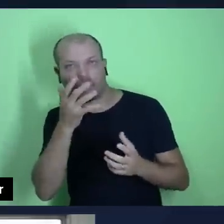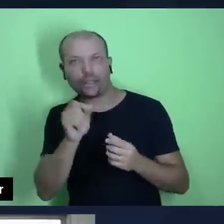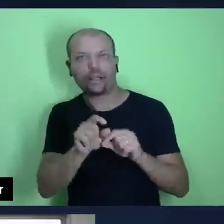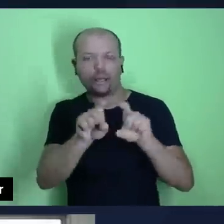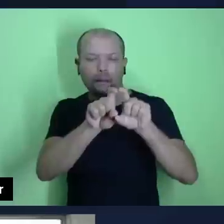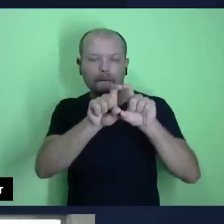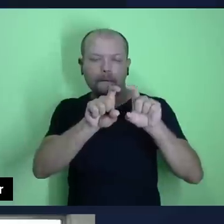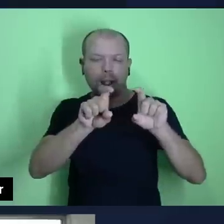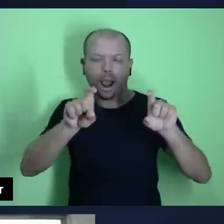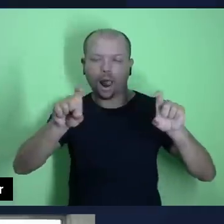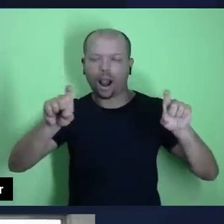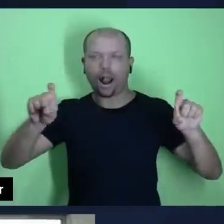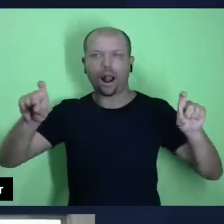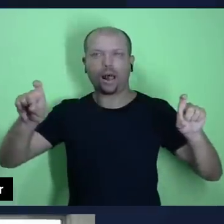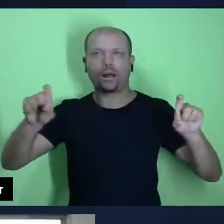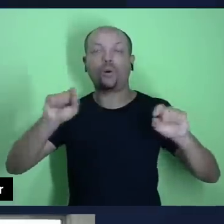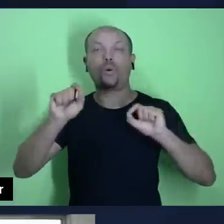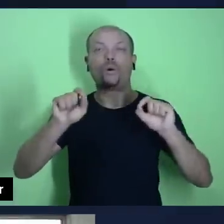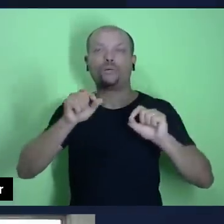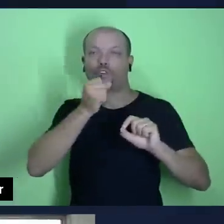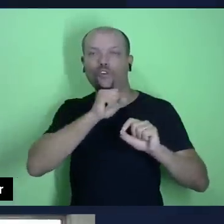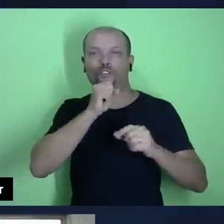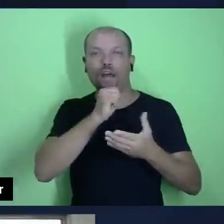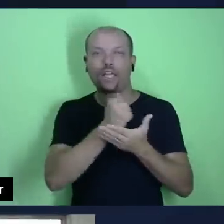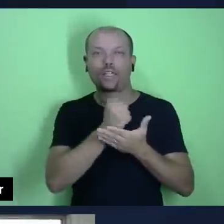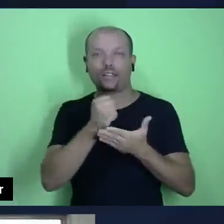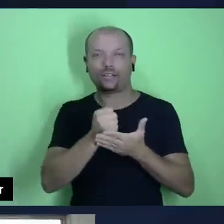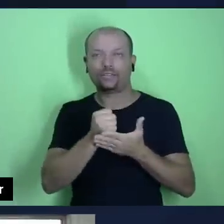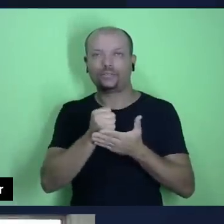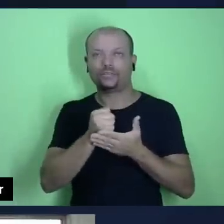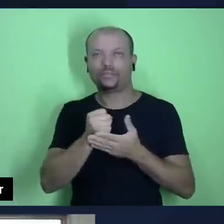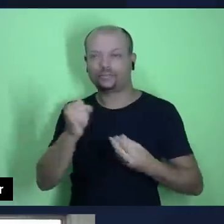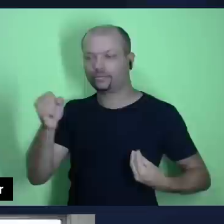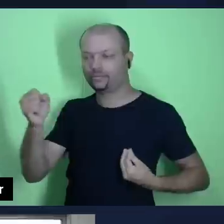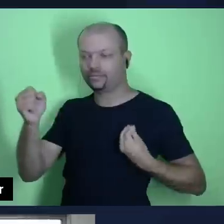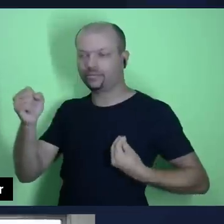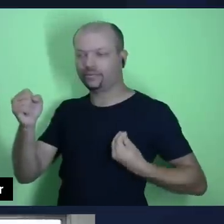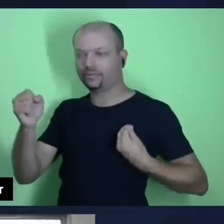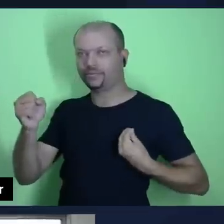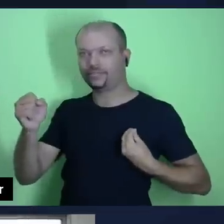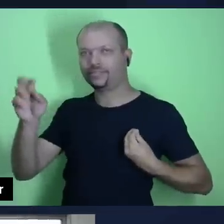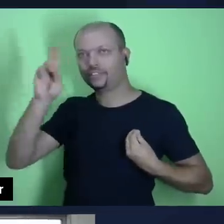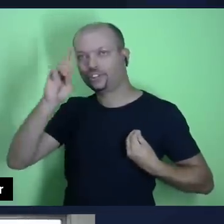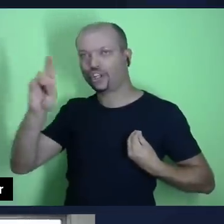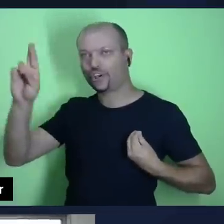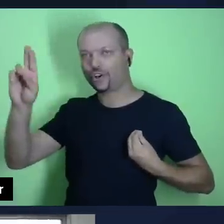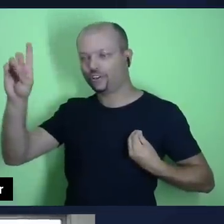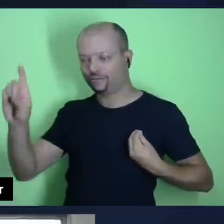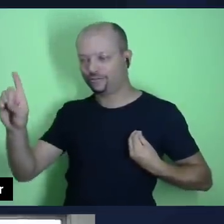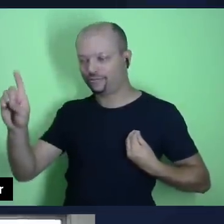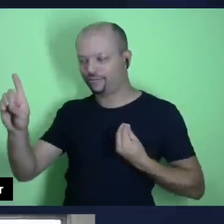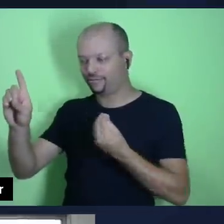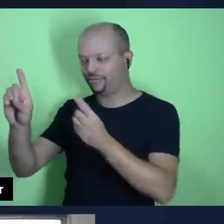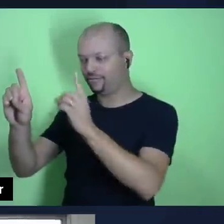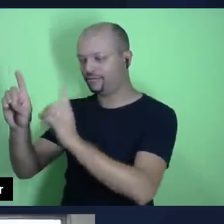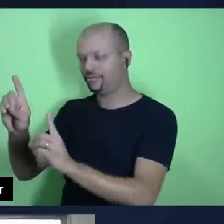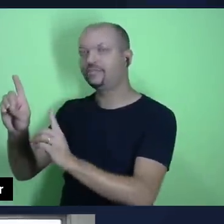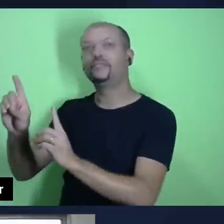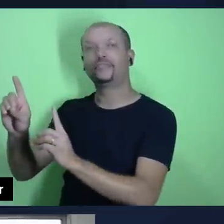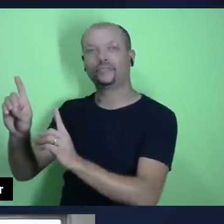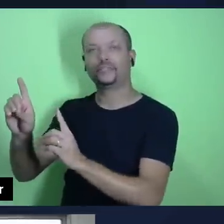essa frase no Antigo Testamento, comparecer perante o senhor, essa frase, ela requer